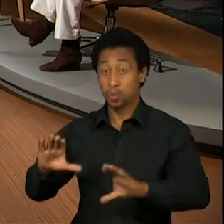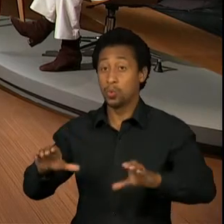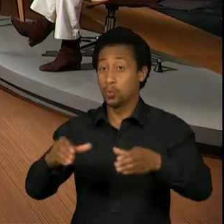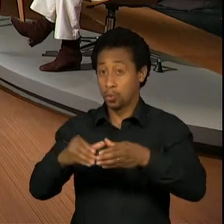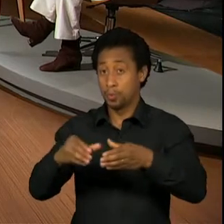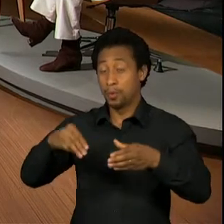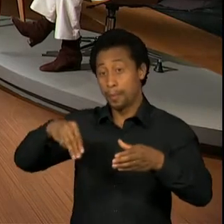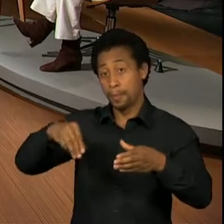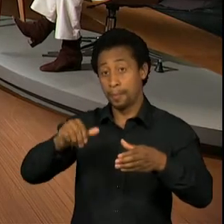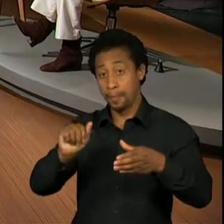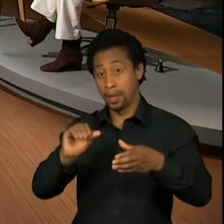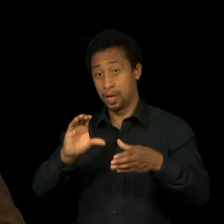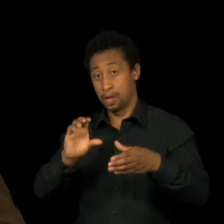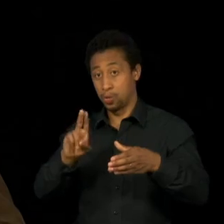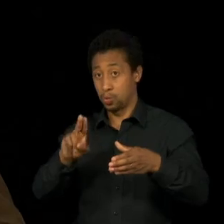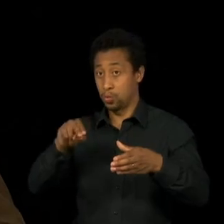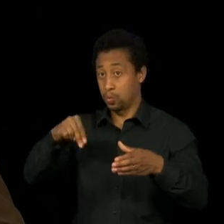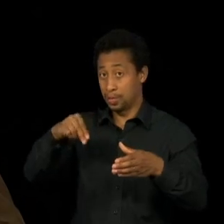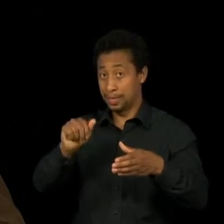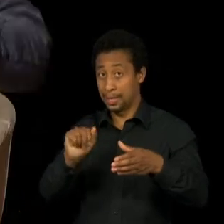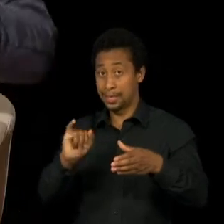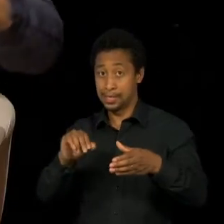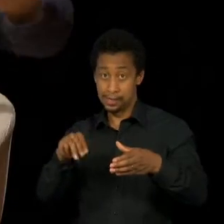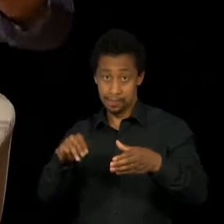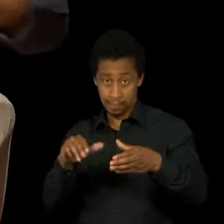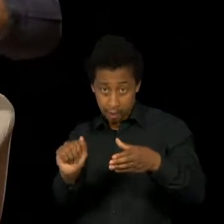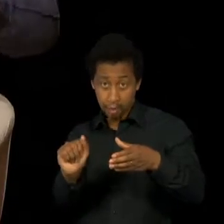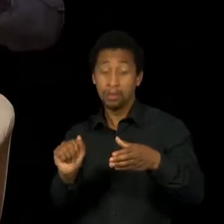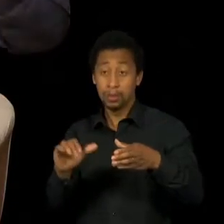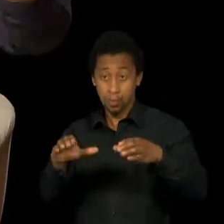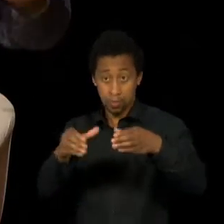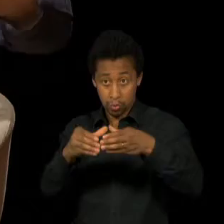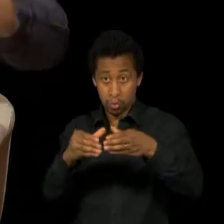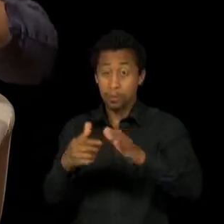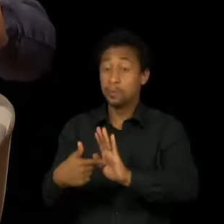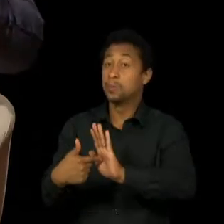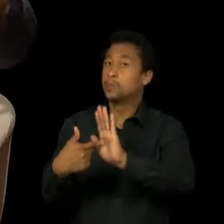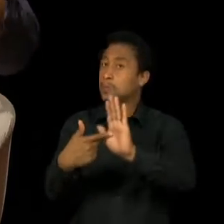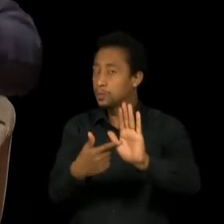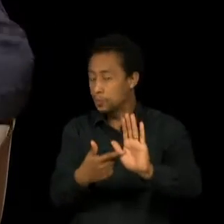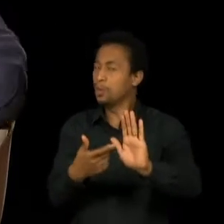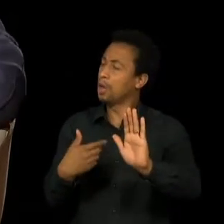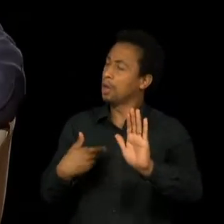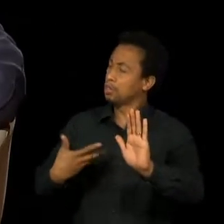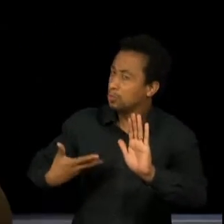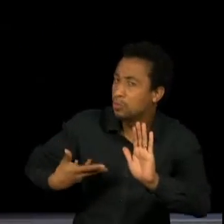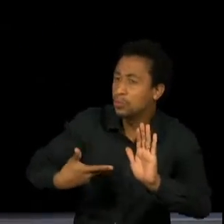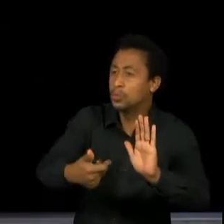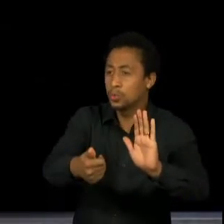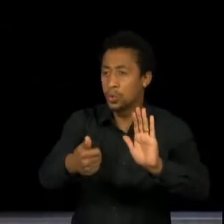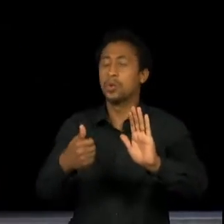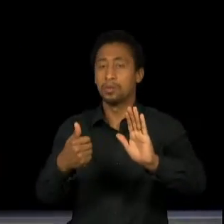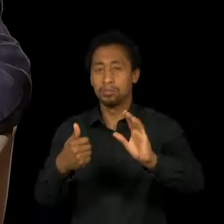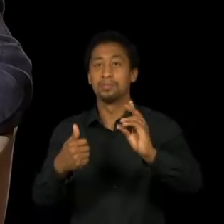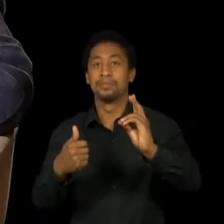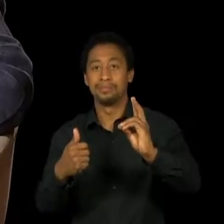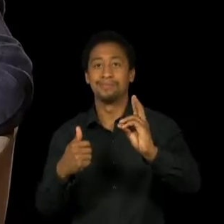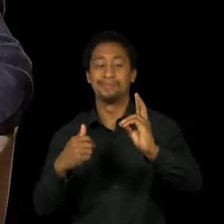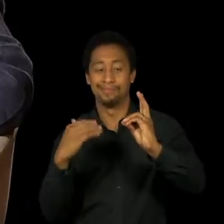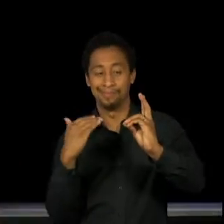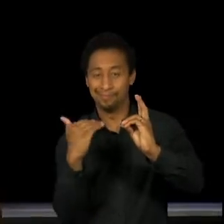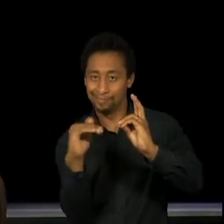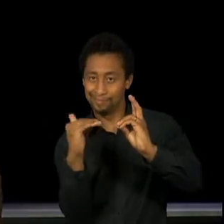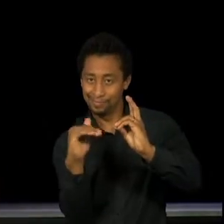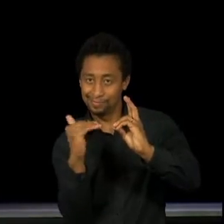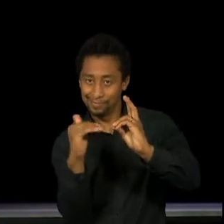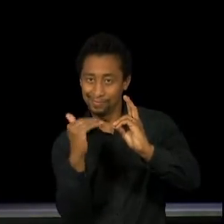fazendo o espetáculo Macunaíma para viajar e precisava de elenco. E, Lígia, Lígia, eu fui. Você acabou indo. E aí entrei lá e quando a ia entrar.